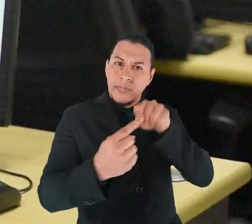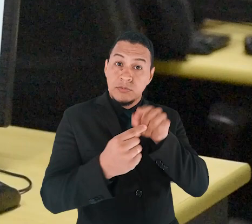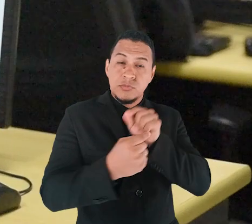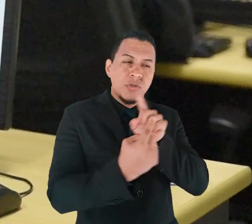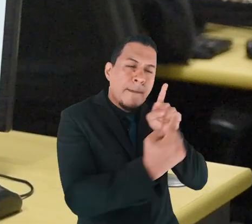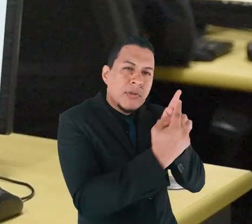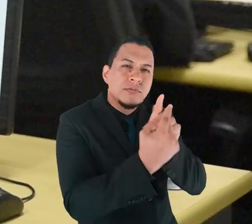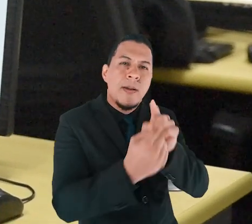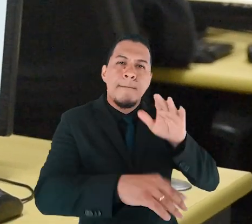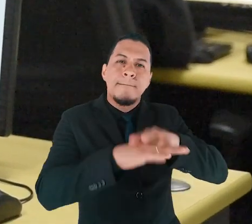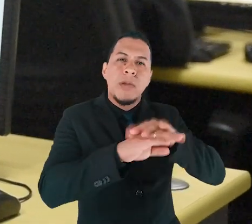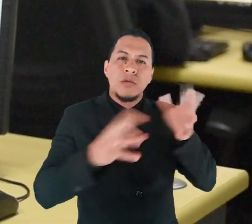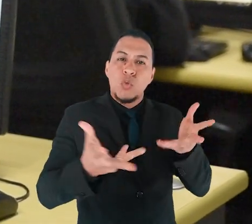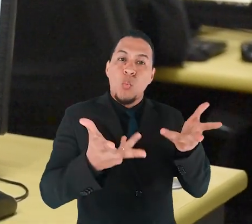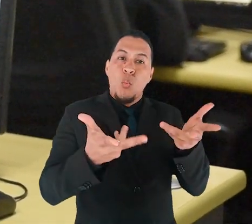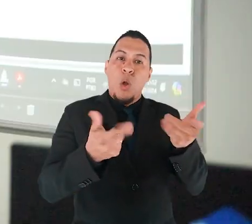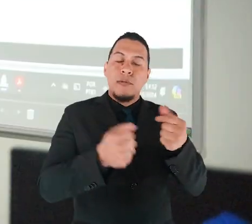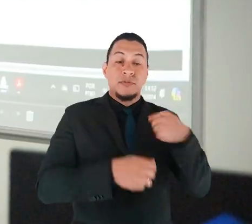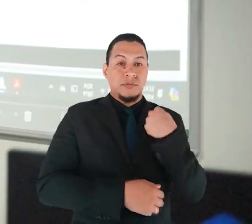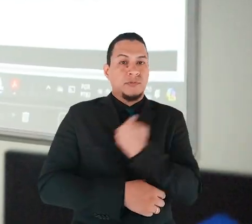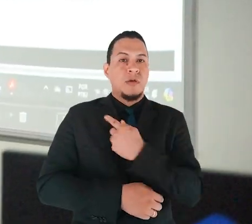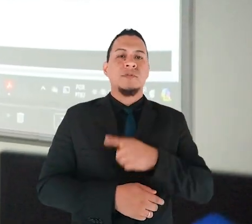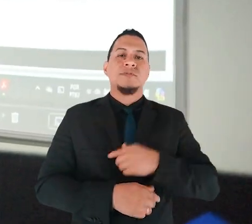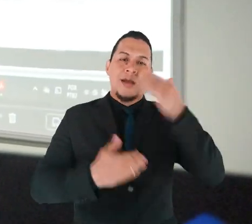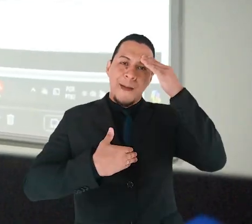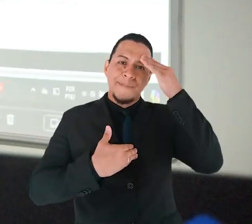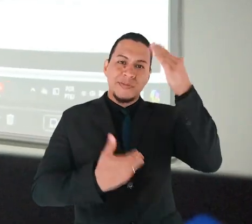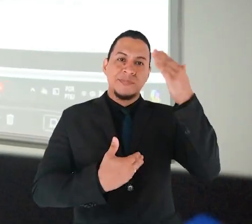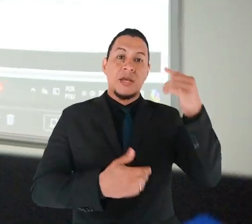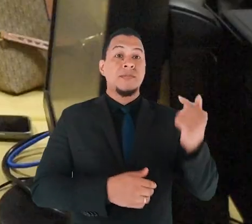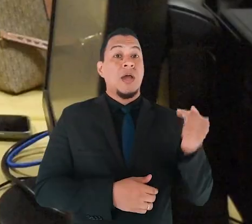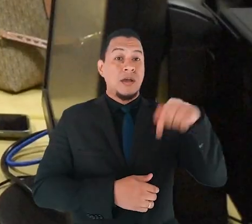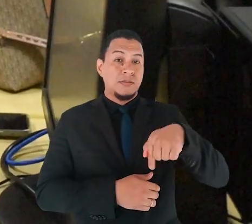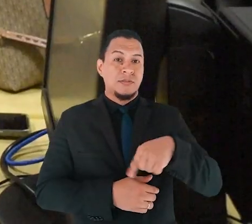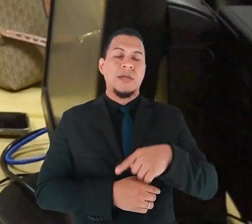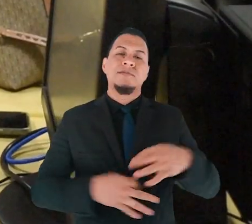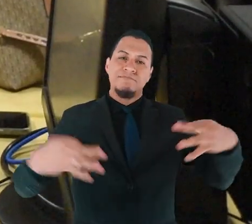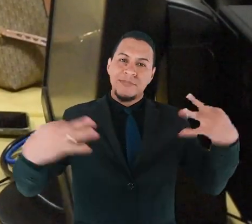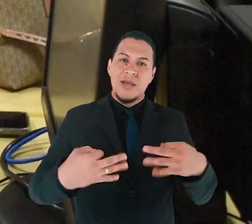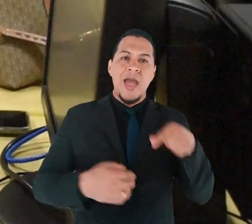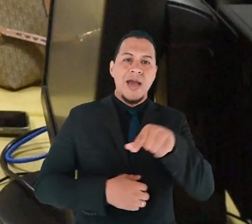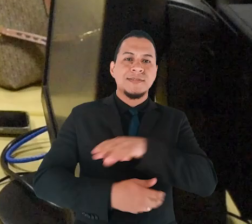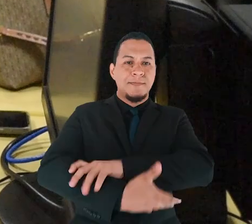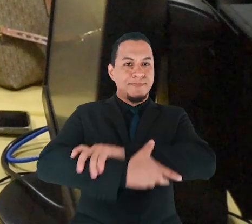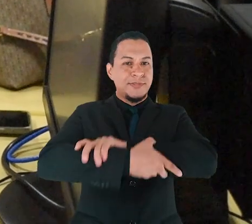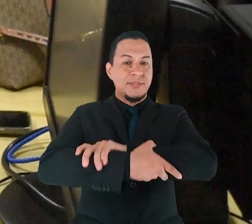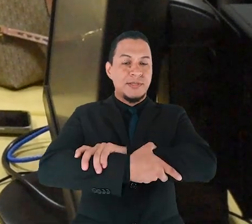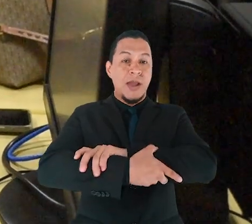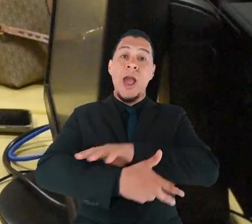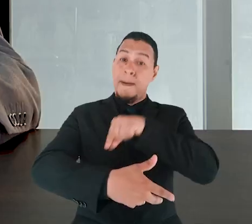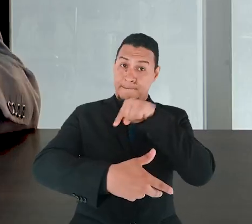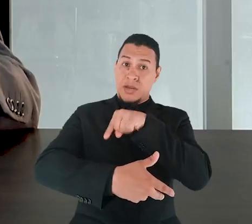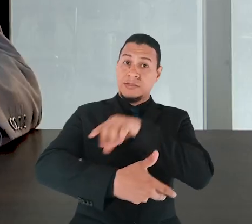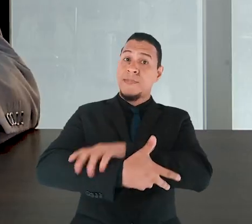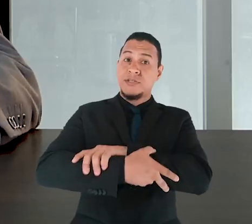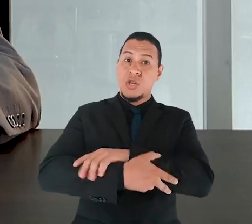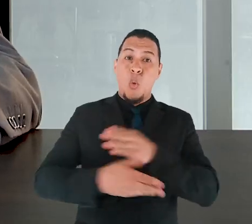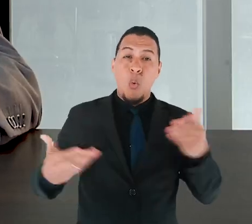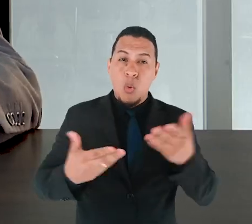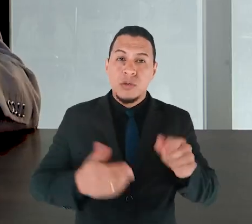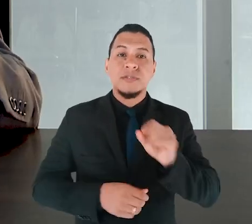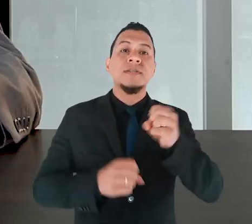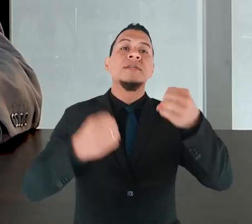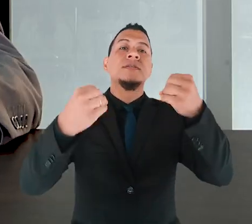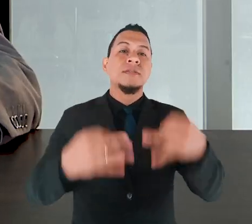juridicionado e qualificar. E nós agradecemos aqui, penhoradamente, essa parceria. Parceria nos tempos de hoje significa